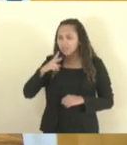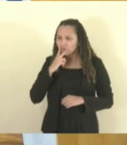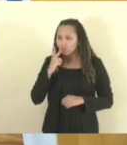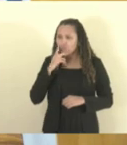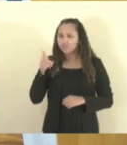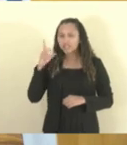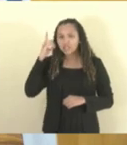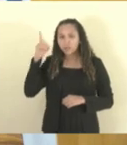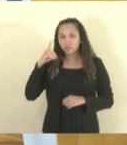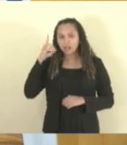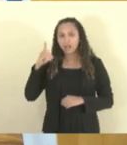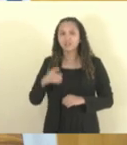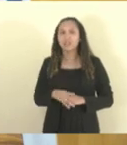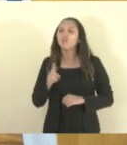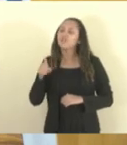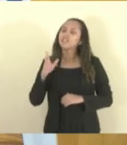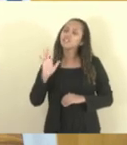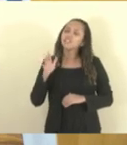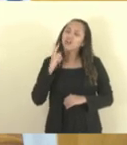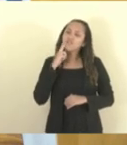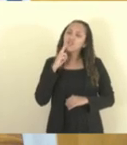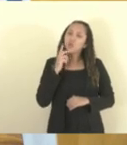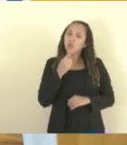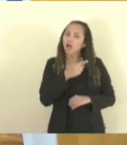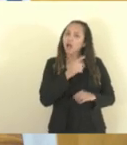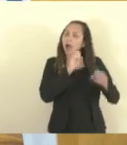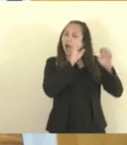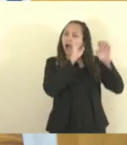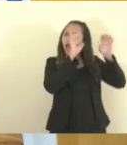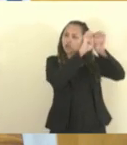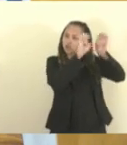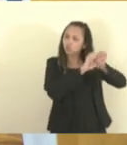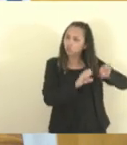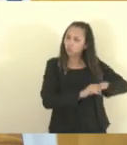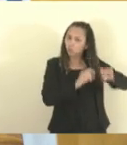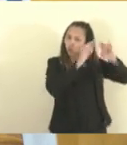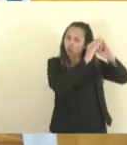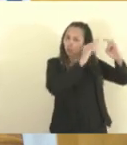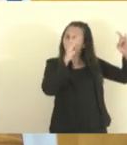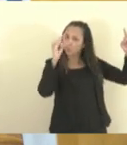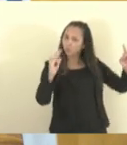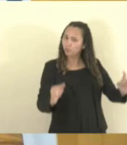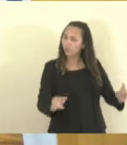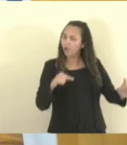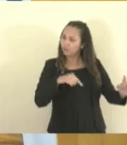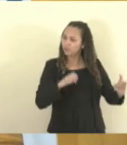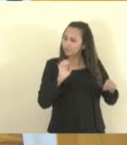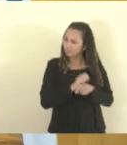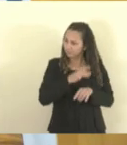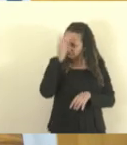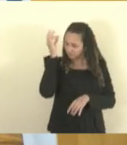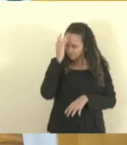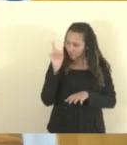deputado, a V. Exª já viu algo daquele tamanho no Estado do Espírito Santo, vou te dar uma parte para a V. Exª poder falar.